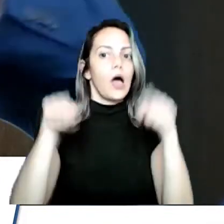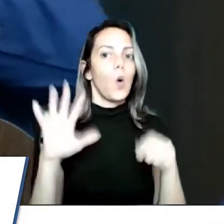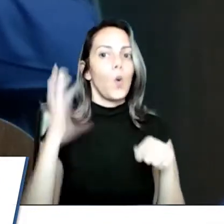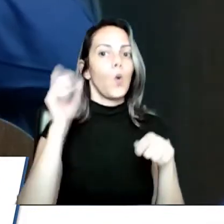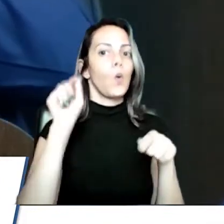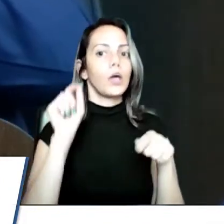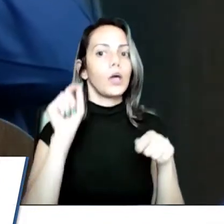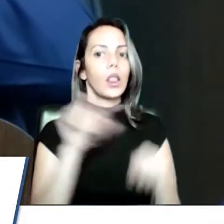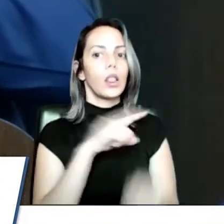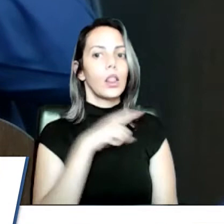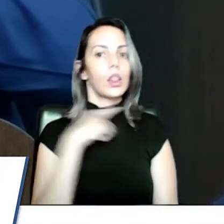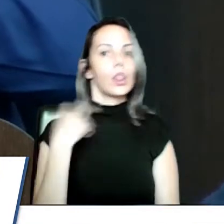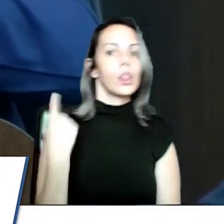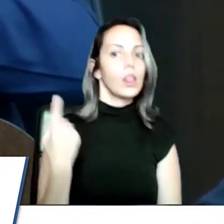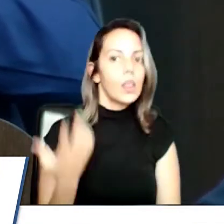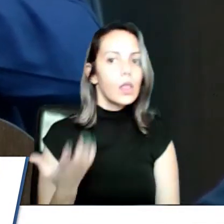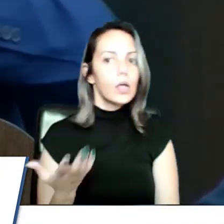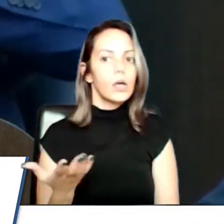ou algo maior.